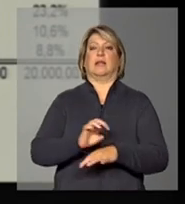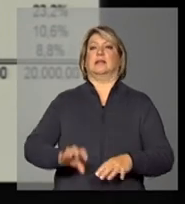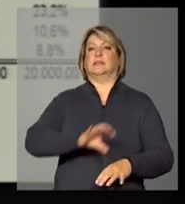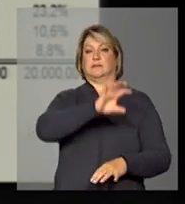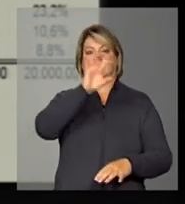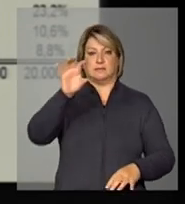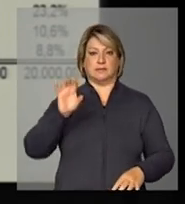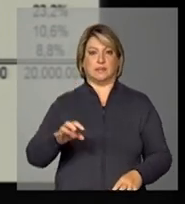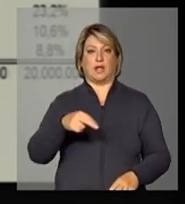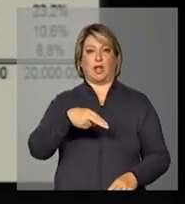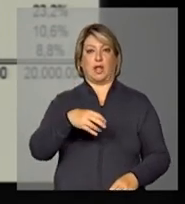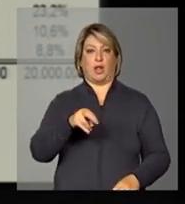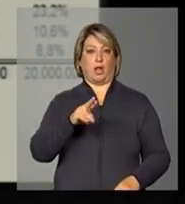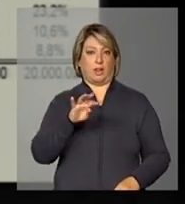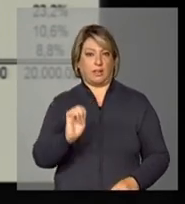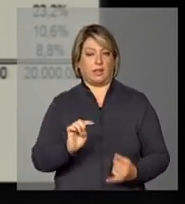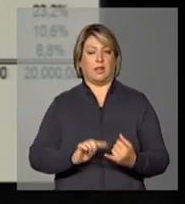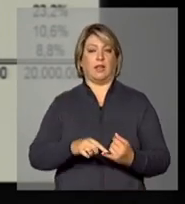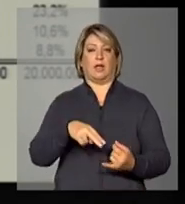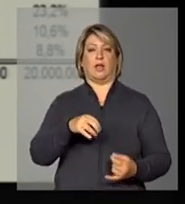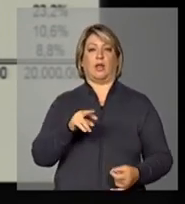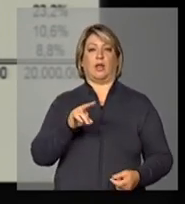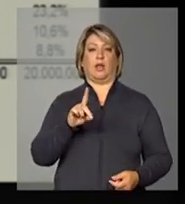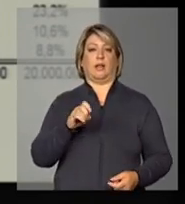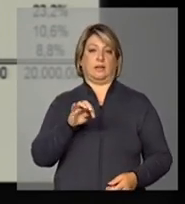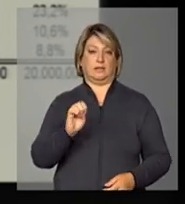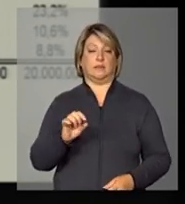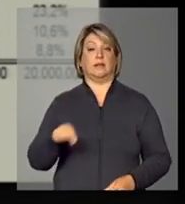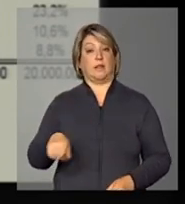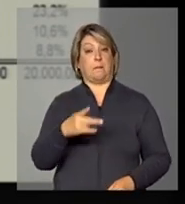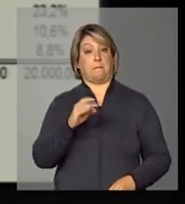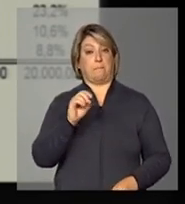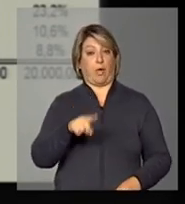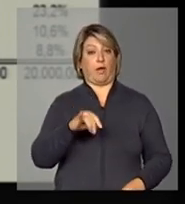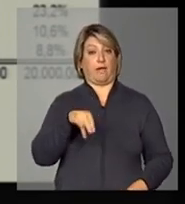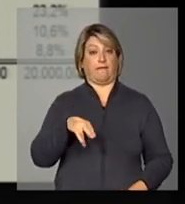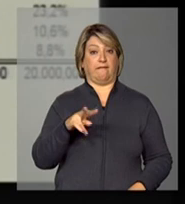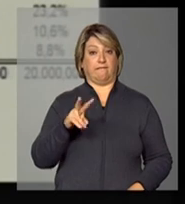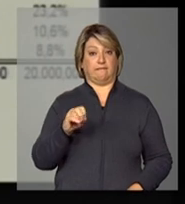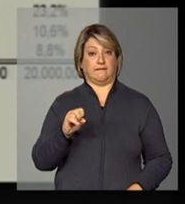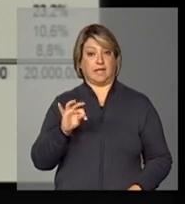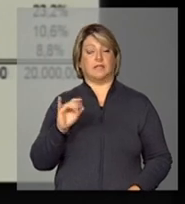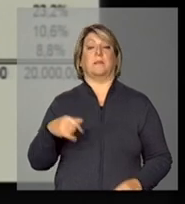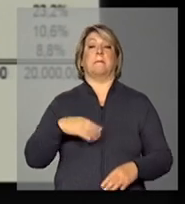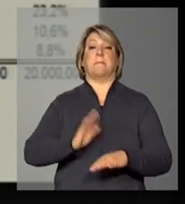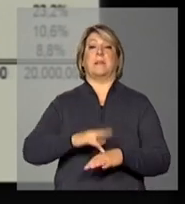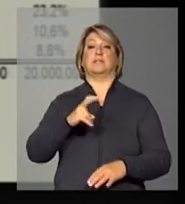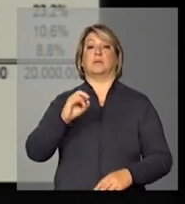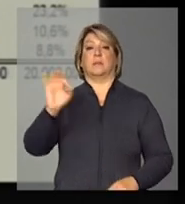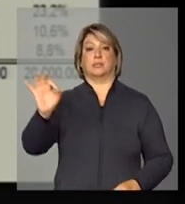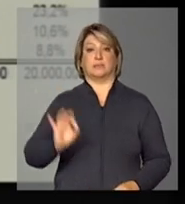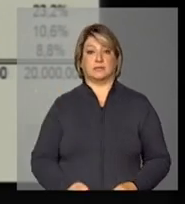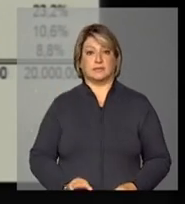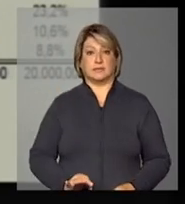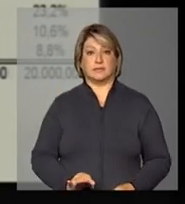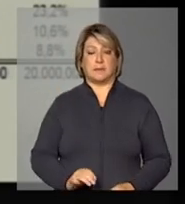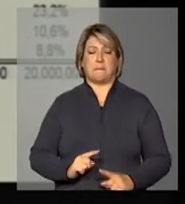do norte e nordeste no Proinvest mais de 50% então é